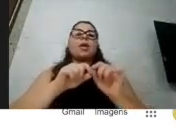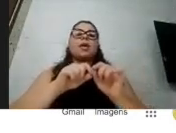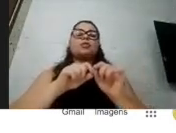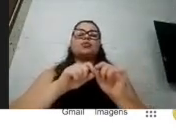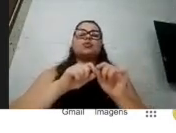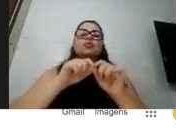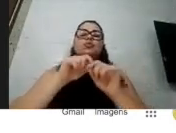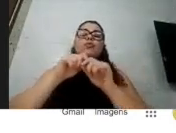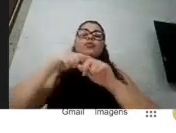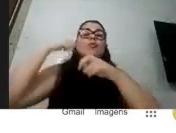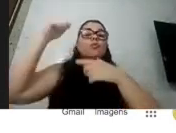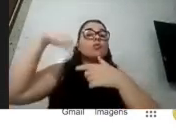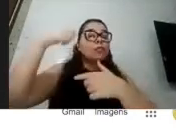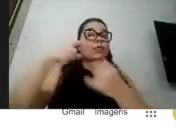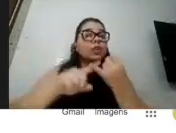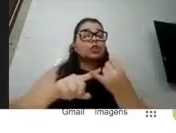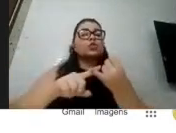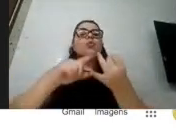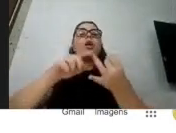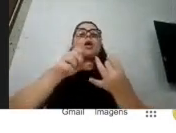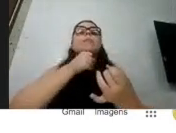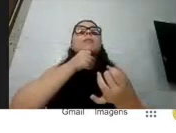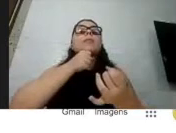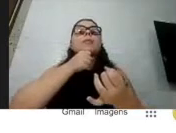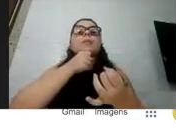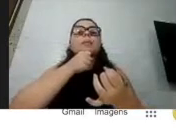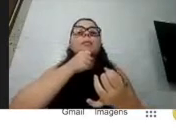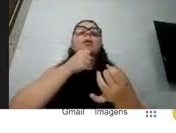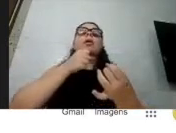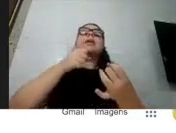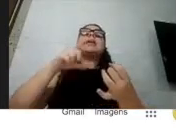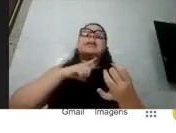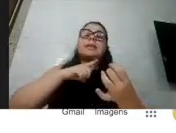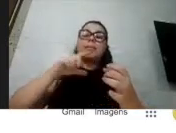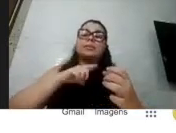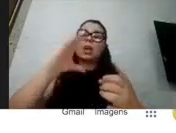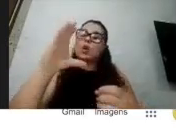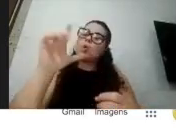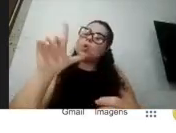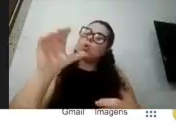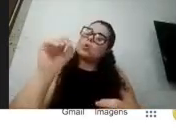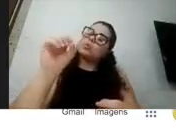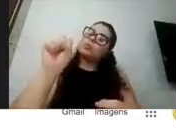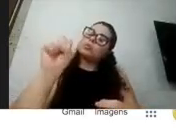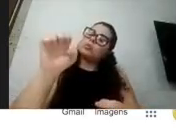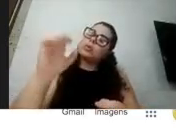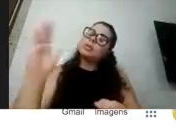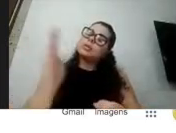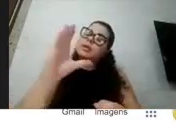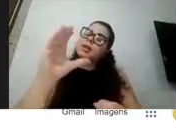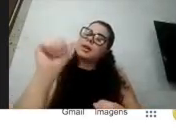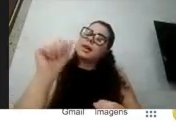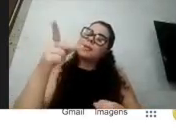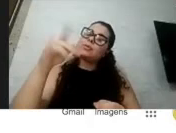e ativar o closed caption. Então, se você precisar de legenda, você tem que clicar ali embaixo e colocar ativar o closed